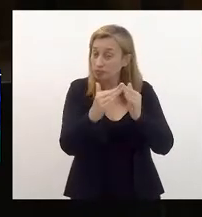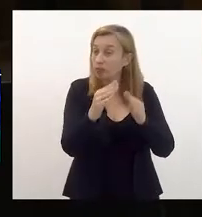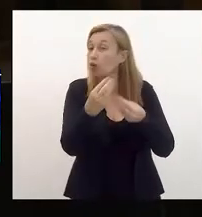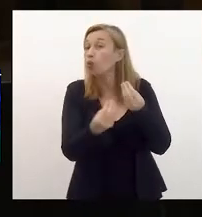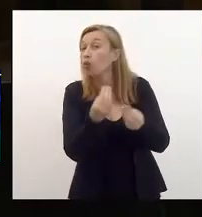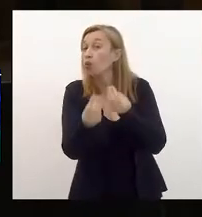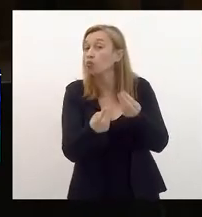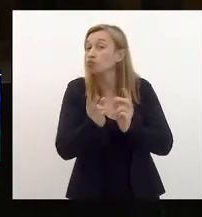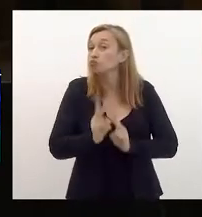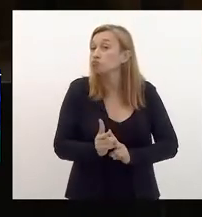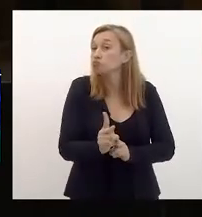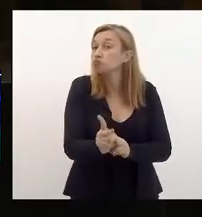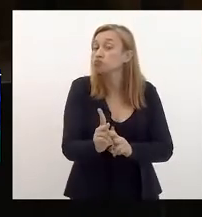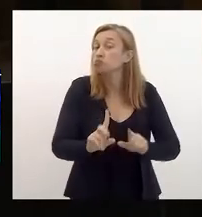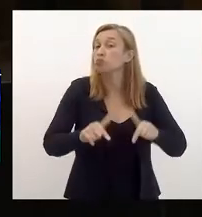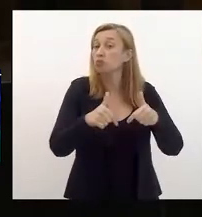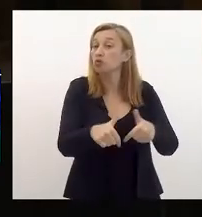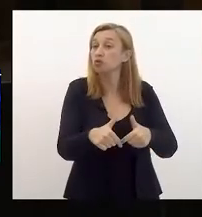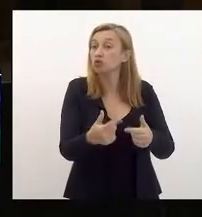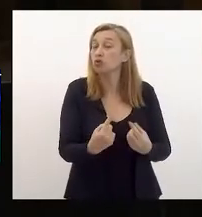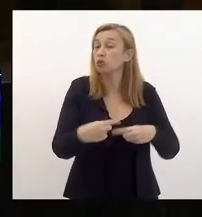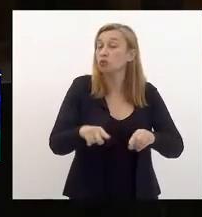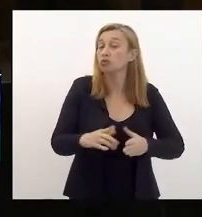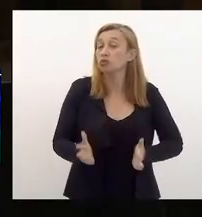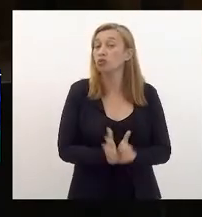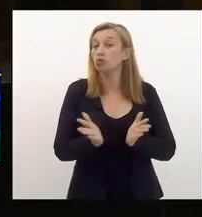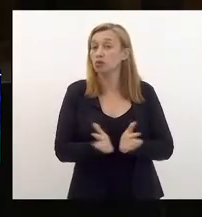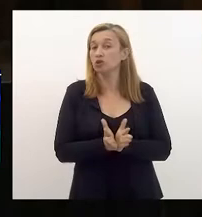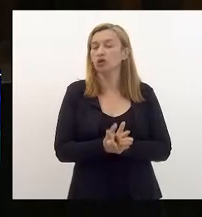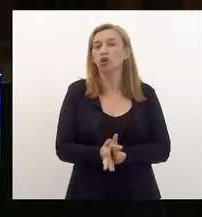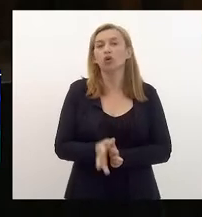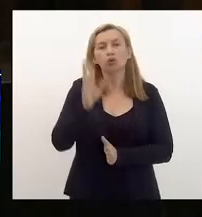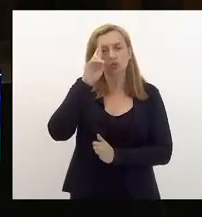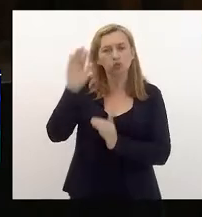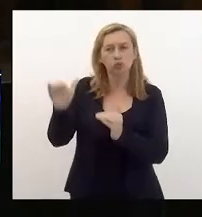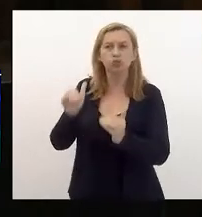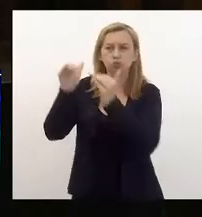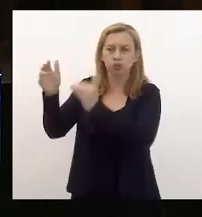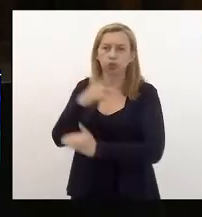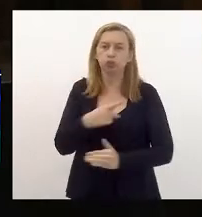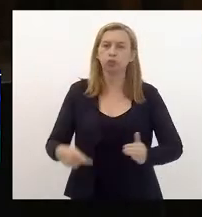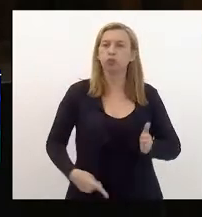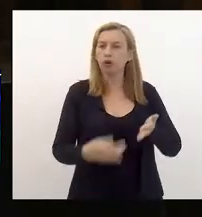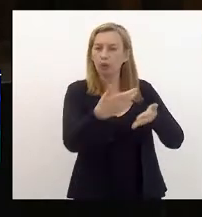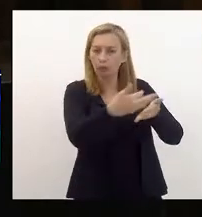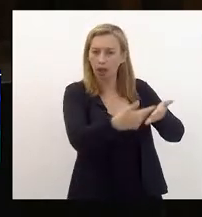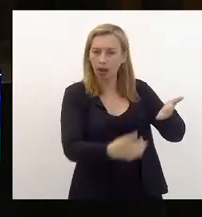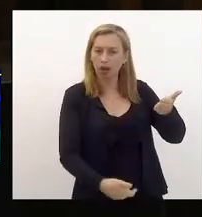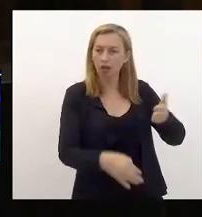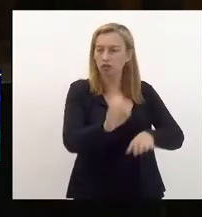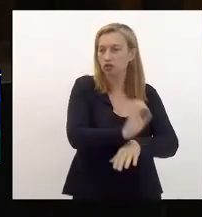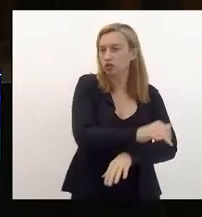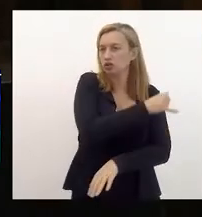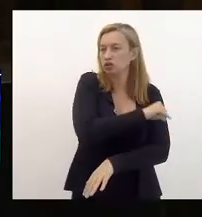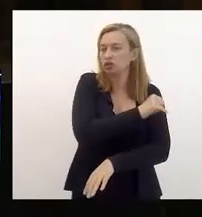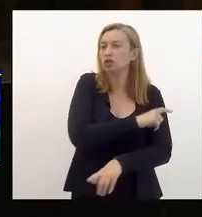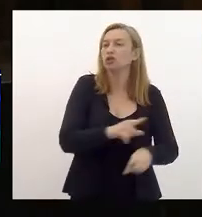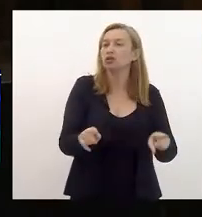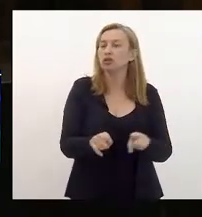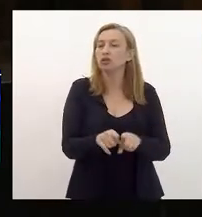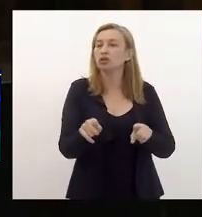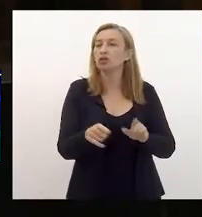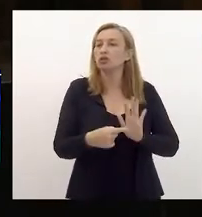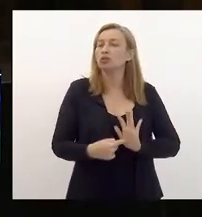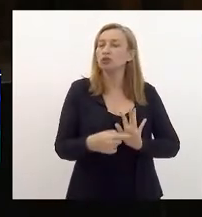vai dar continuidade às ações de enfrentamento à pobreza. Vossa Excelência apresentou uma agenda para o Estado do Rio de Janeiro, apresentou o programa